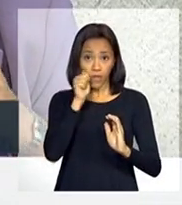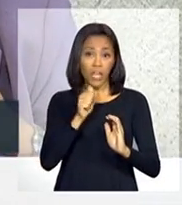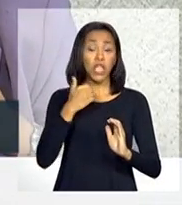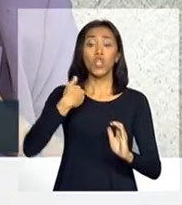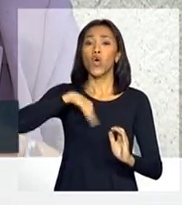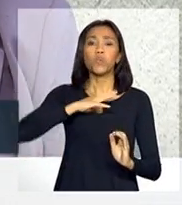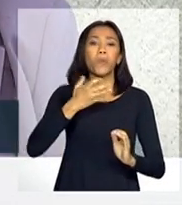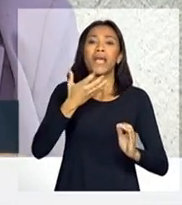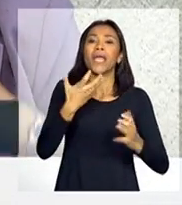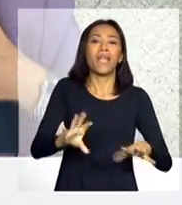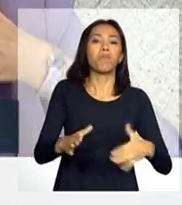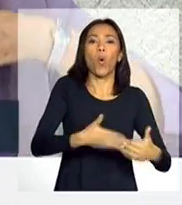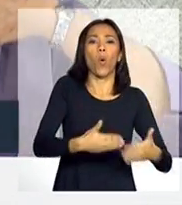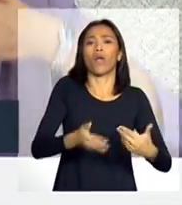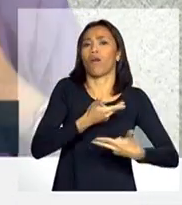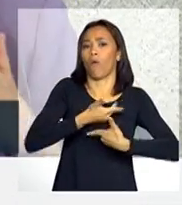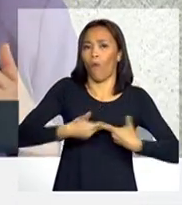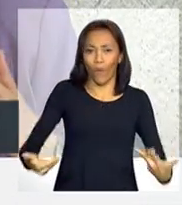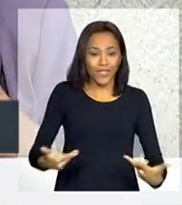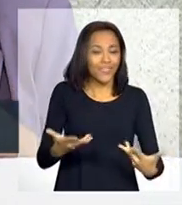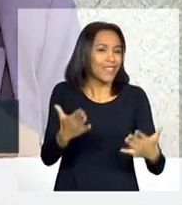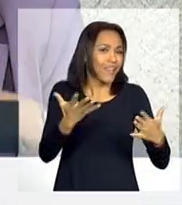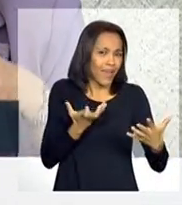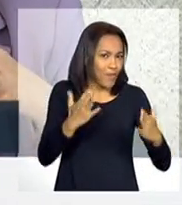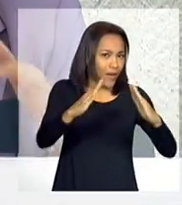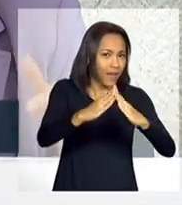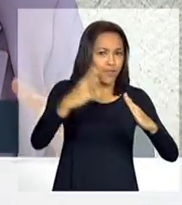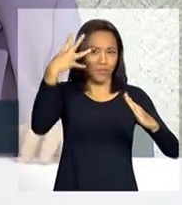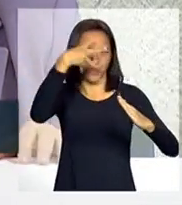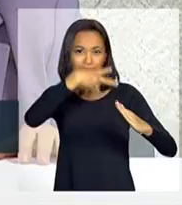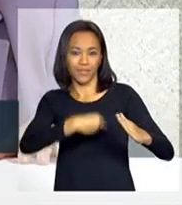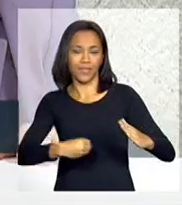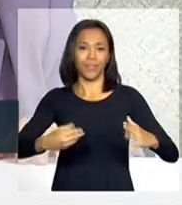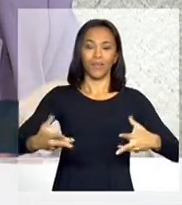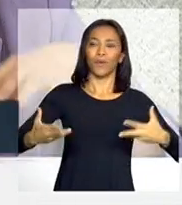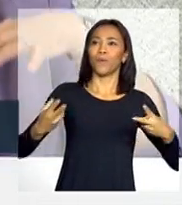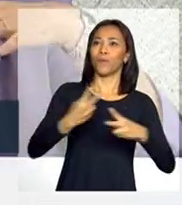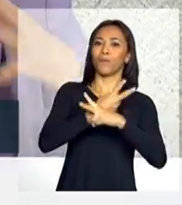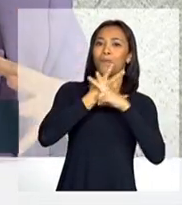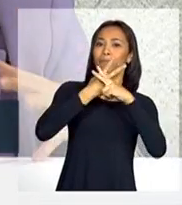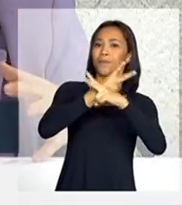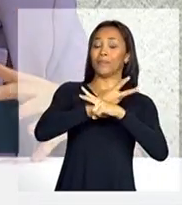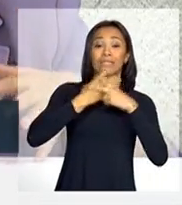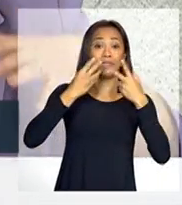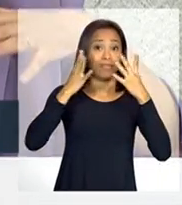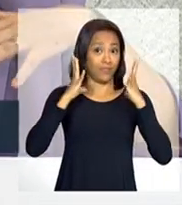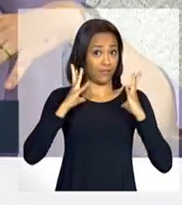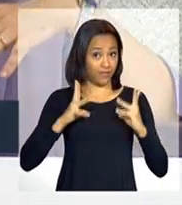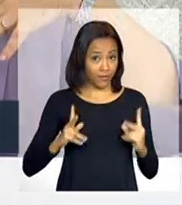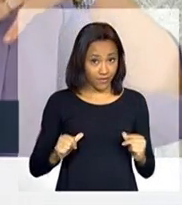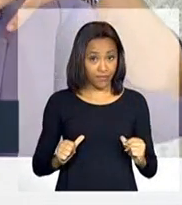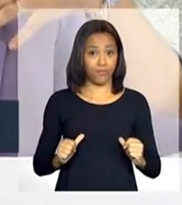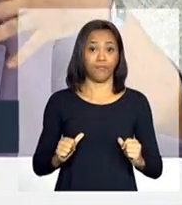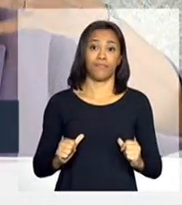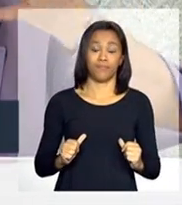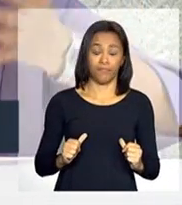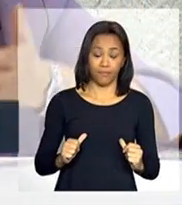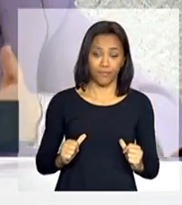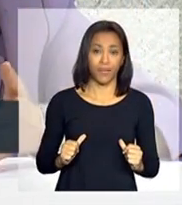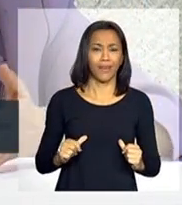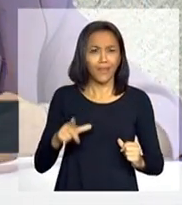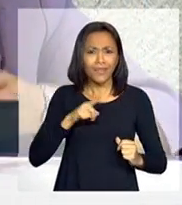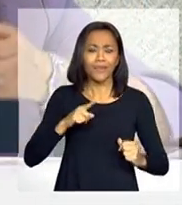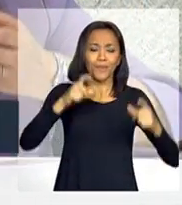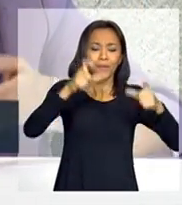qualquer coisa, nós queremos uma casa bonita, arejada, limpa, com